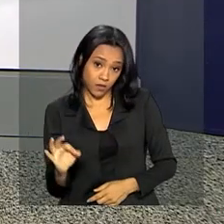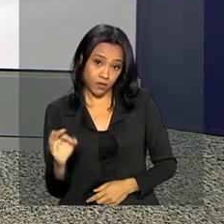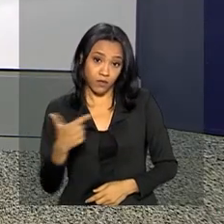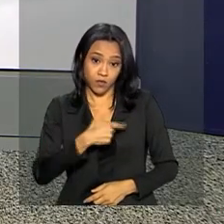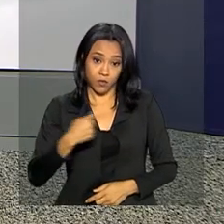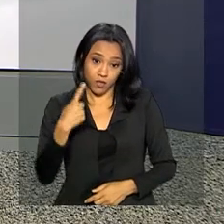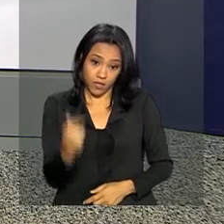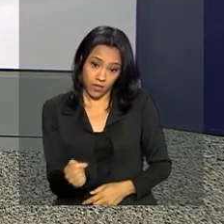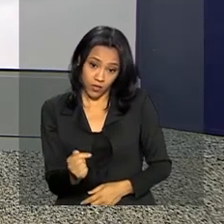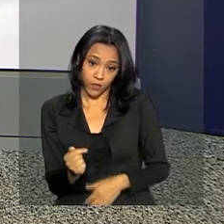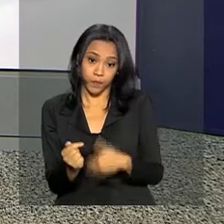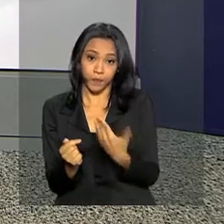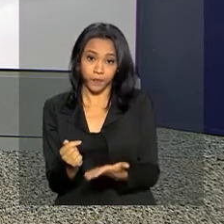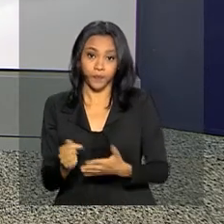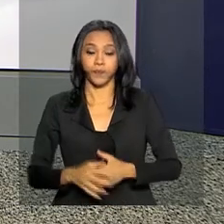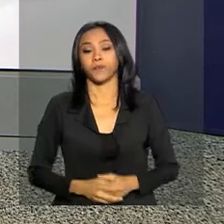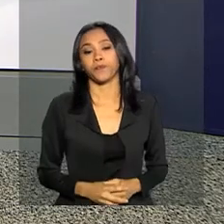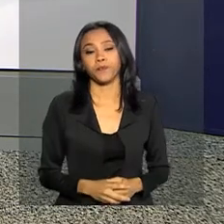2017.